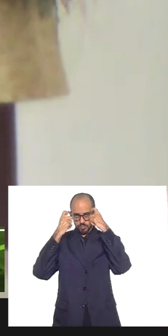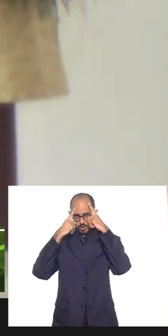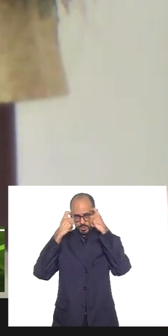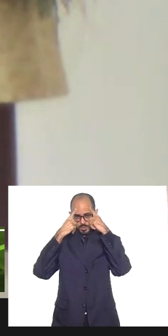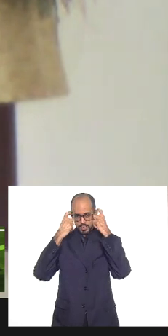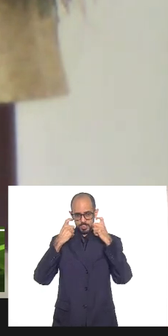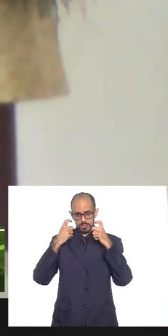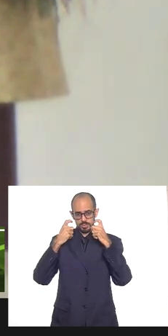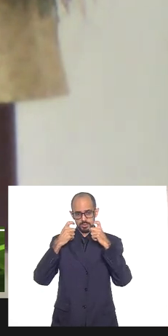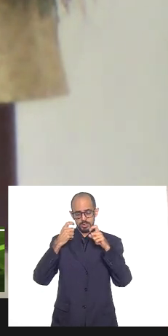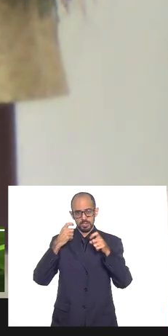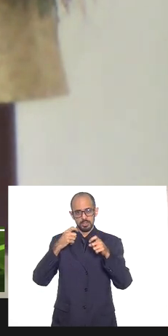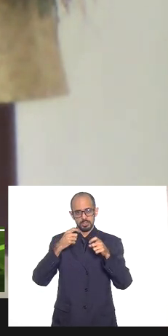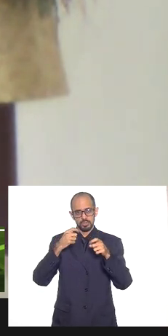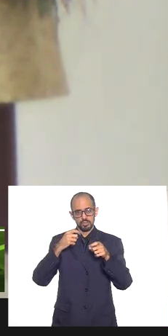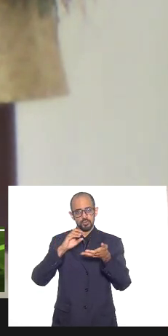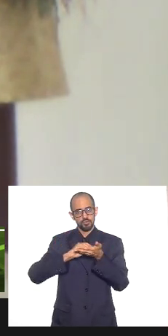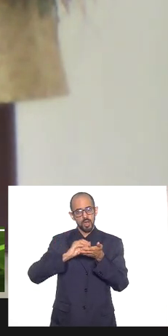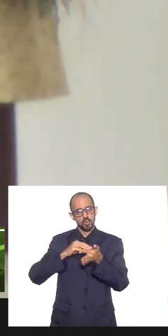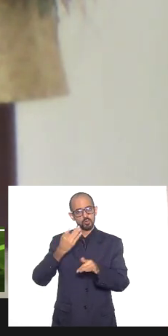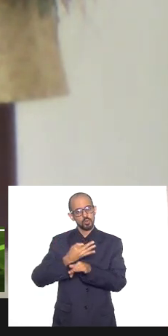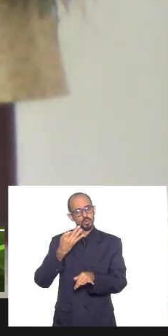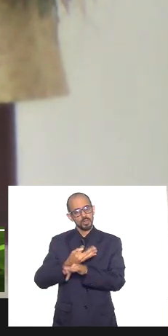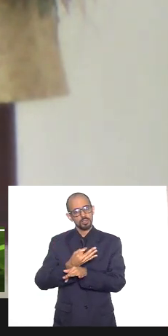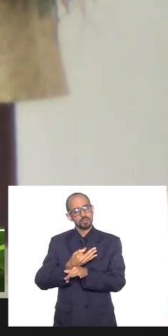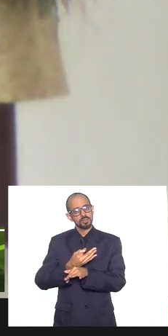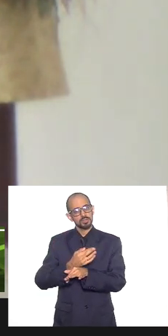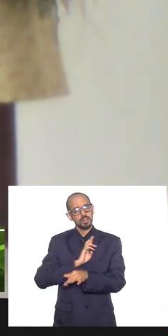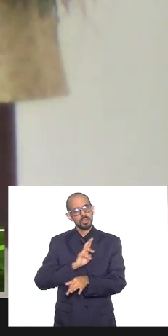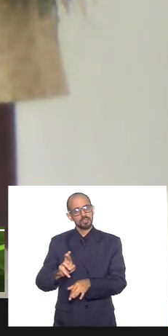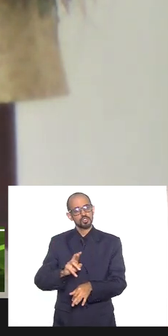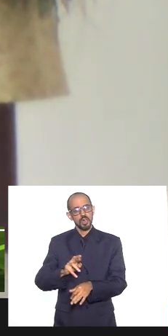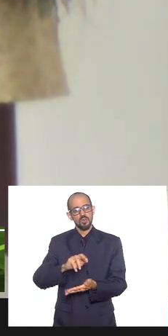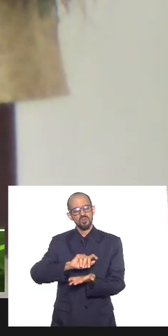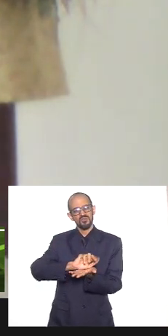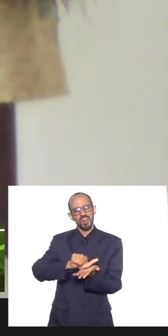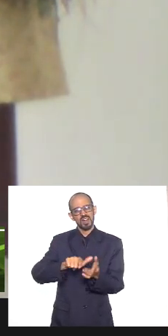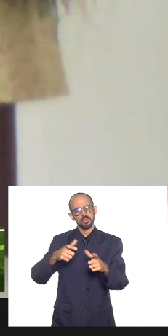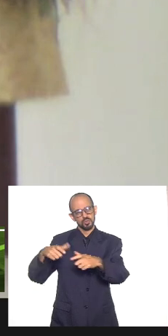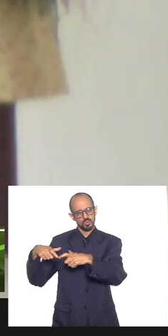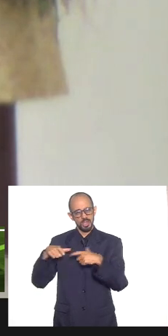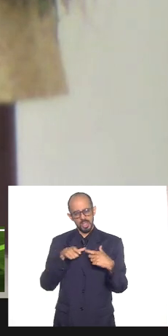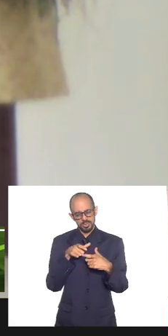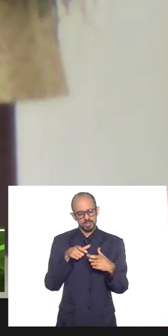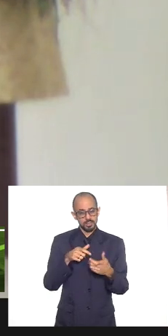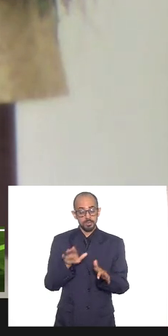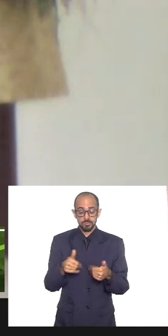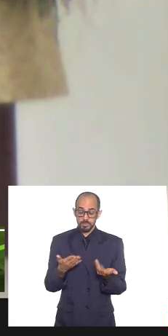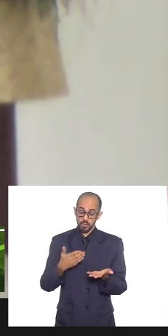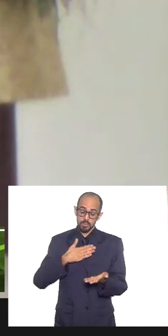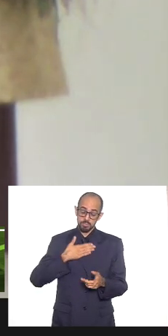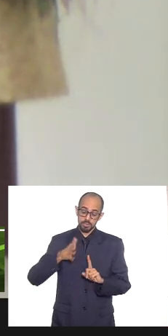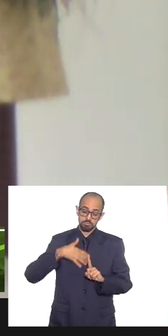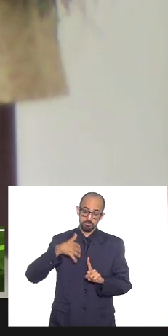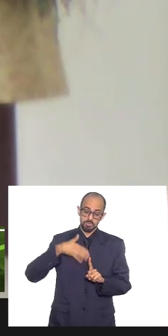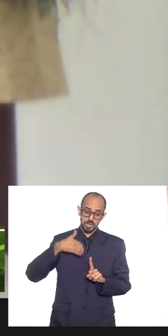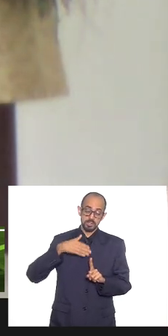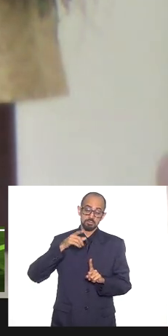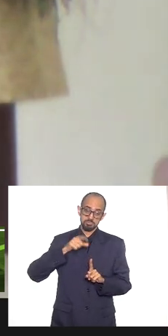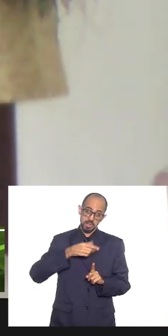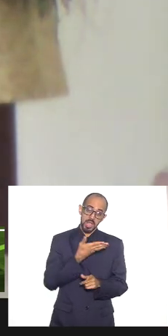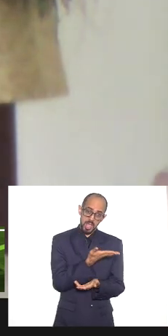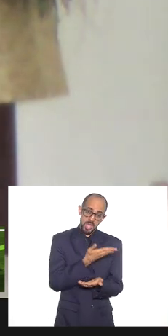religiosa em várias partes do Brasil. Então, inicialmente, era isso que eu queria dizer, que o racismo,